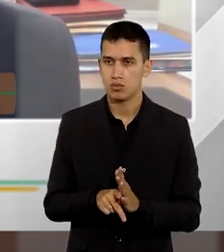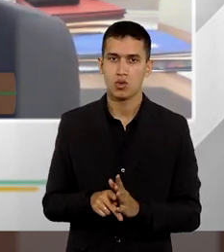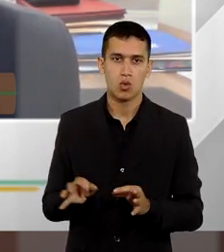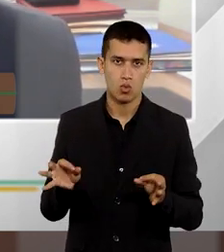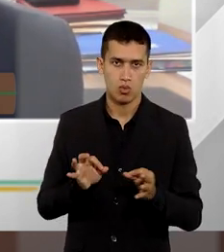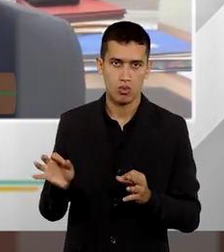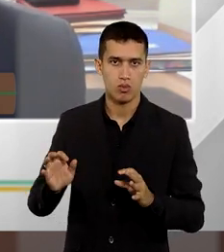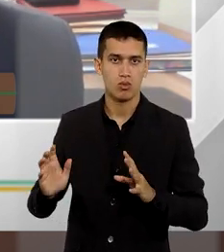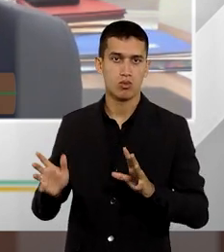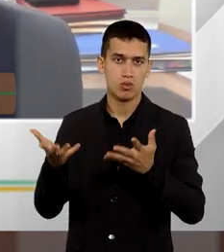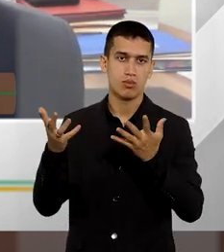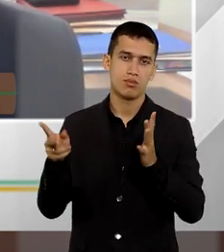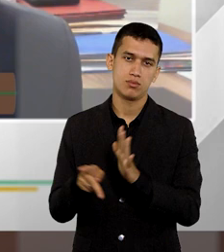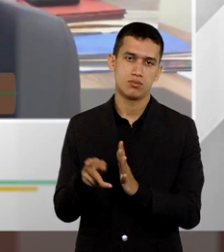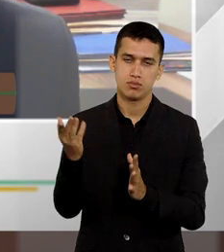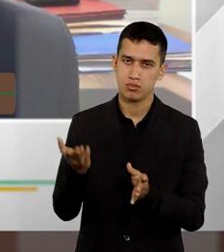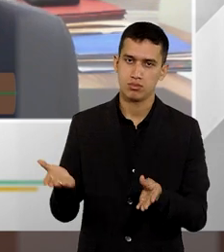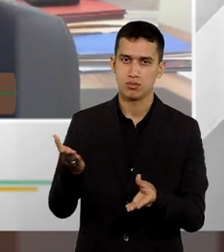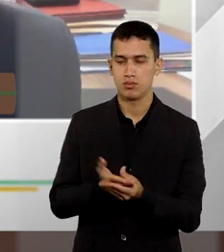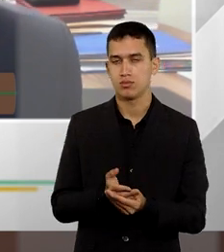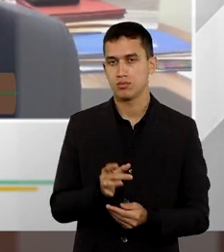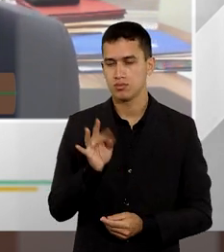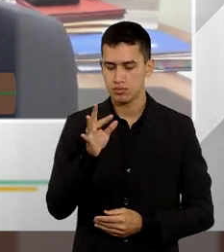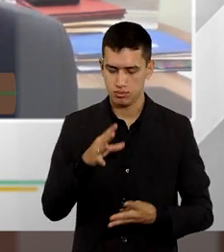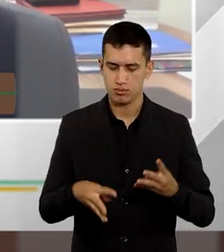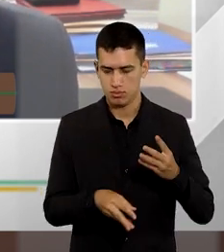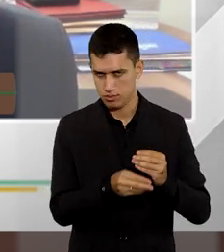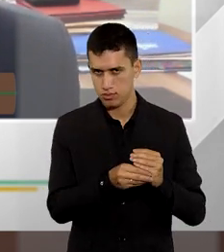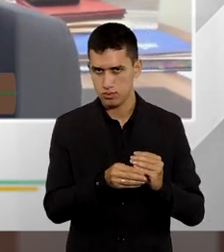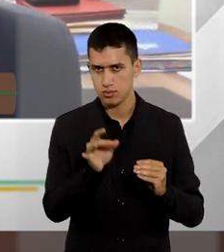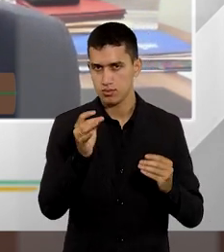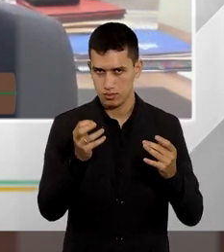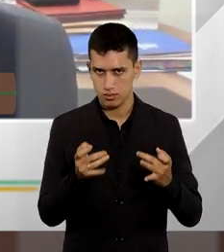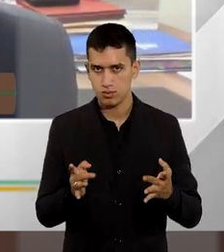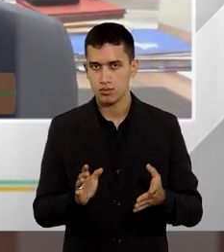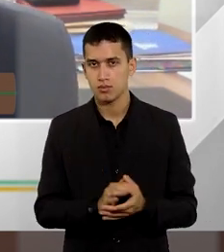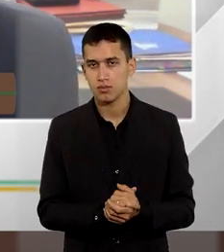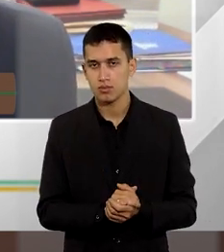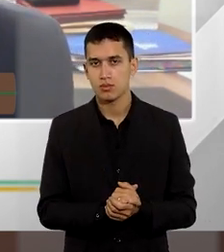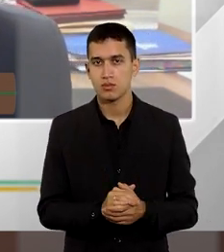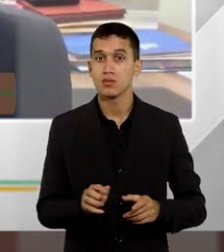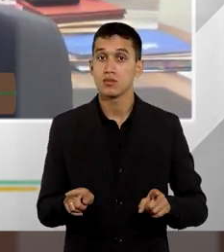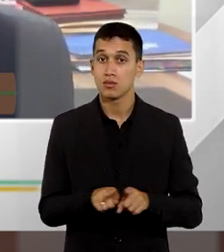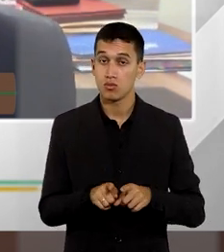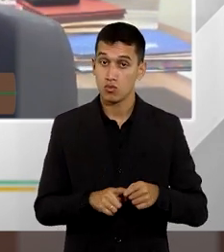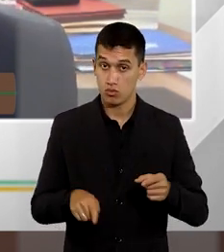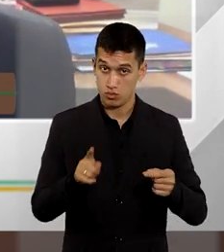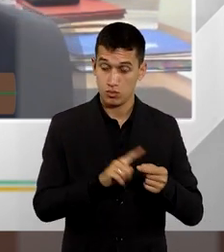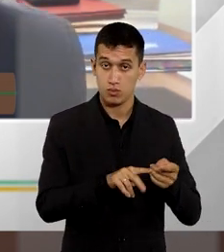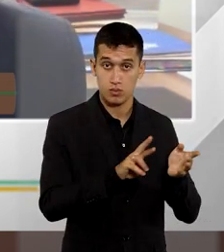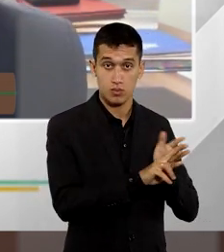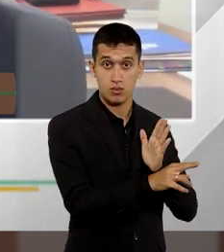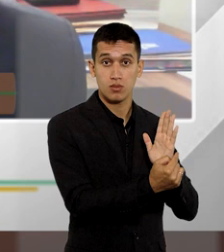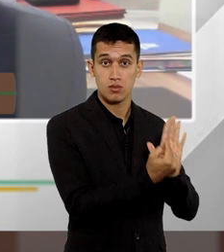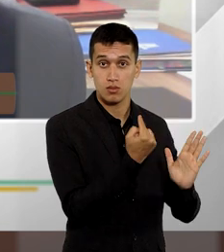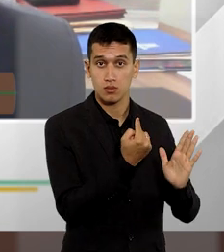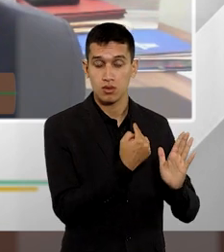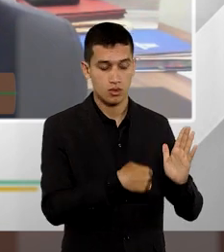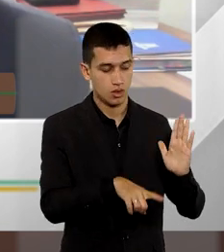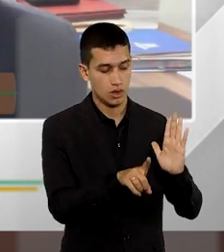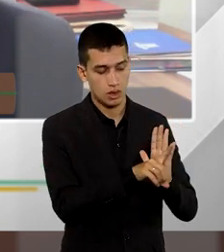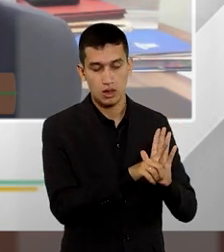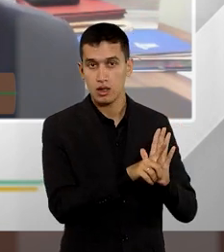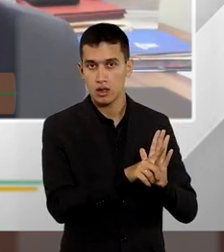promoção desse tipo de ação. Eu queria fazer esse complemento, retomar da pergunta, no direito